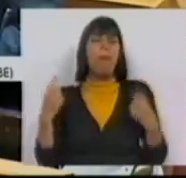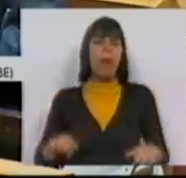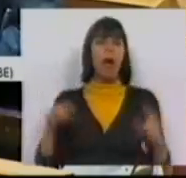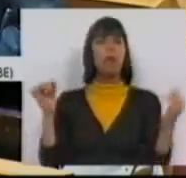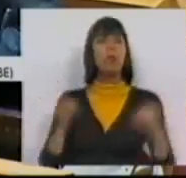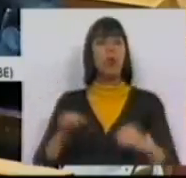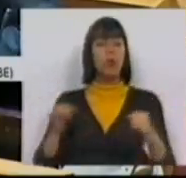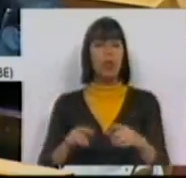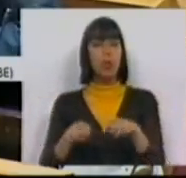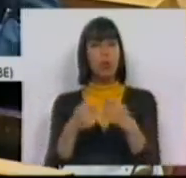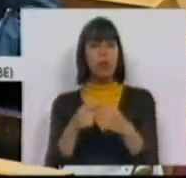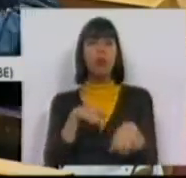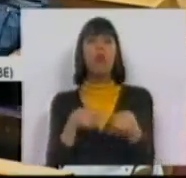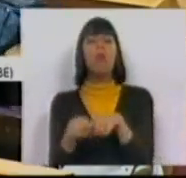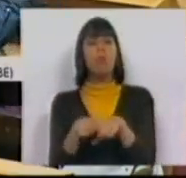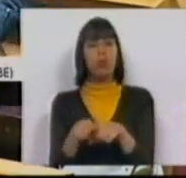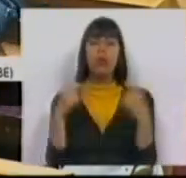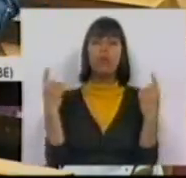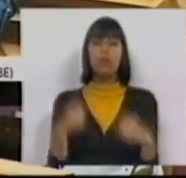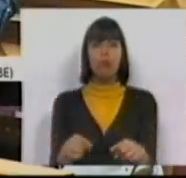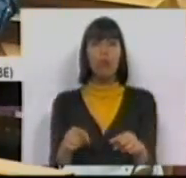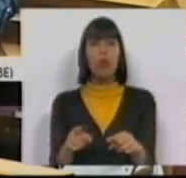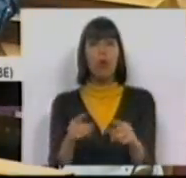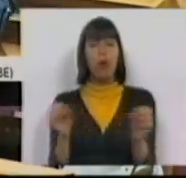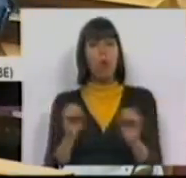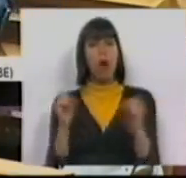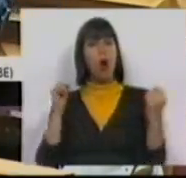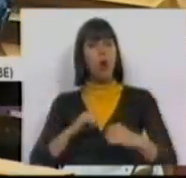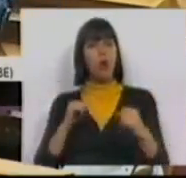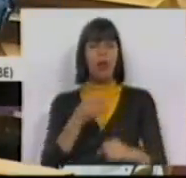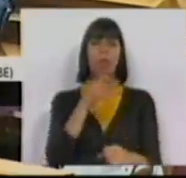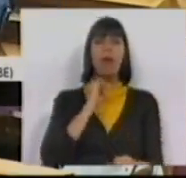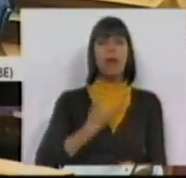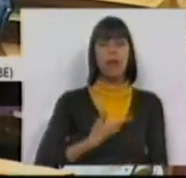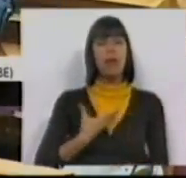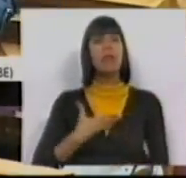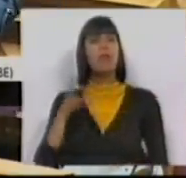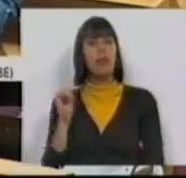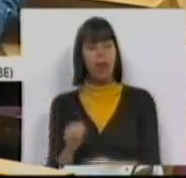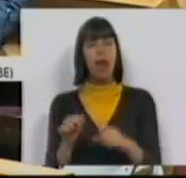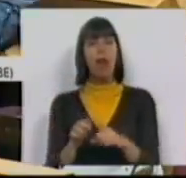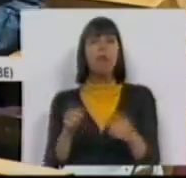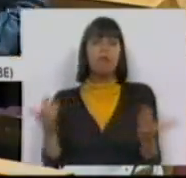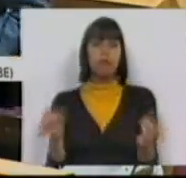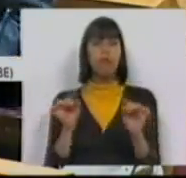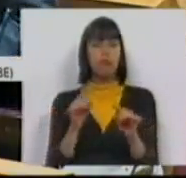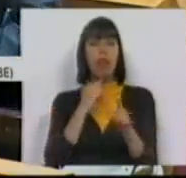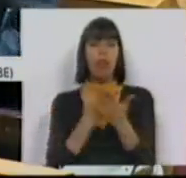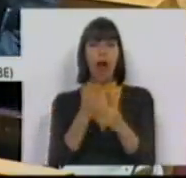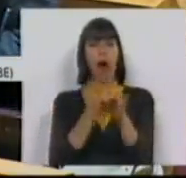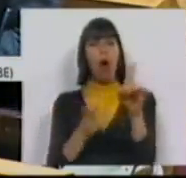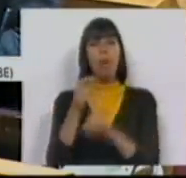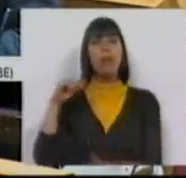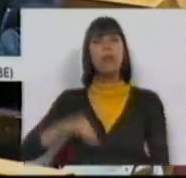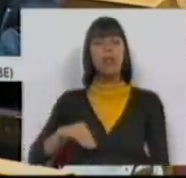consenso nos partidos políticos apenas que não reúne o consenso do PSD e do CDS para esse aumento